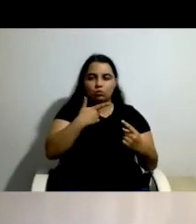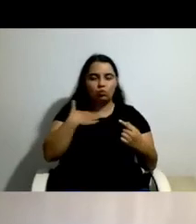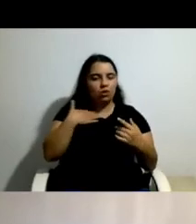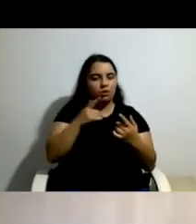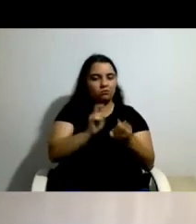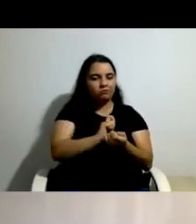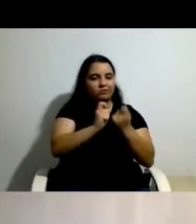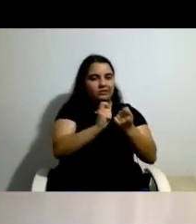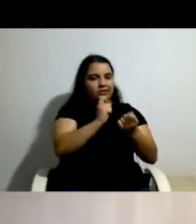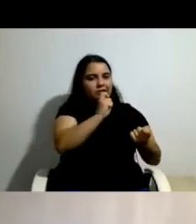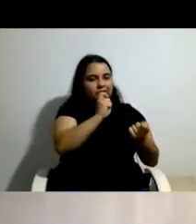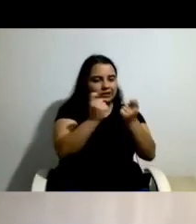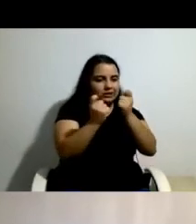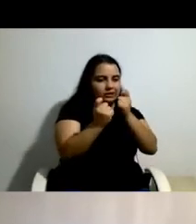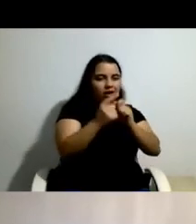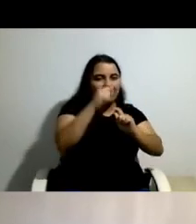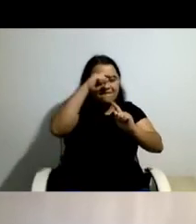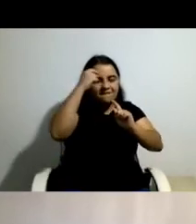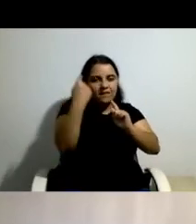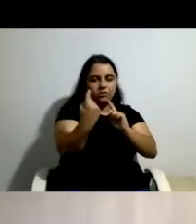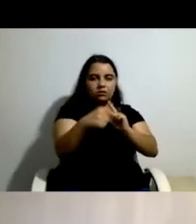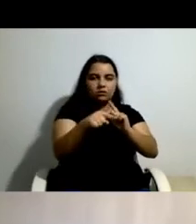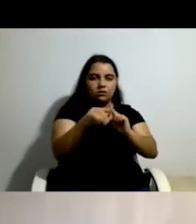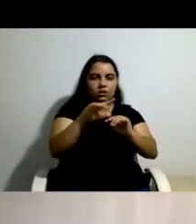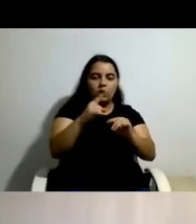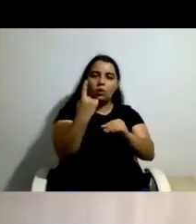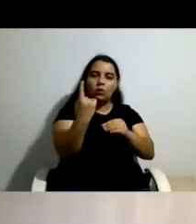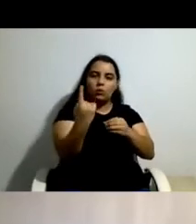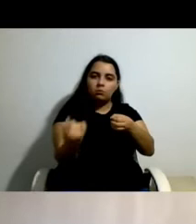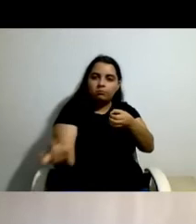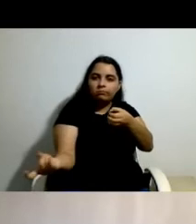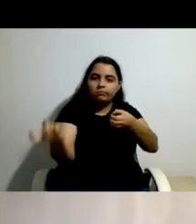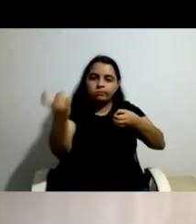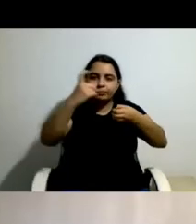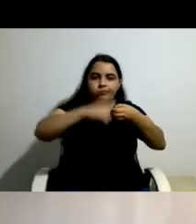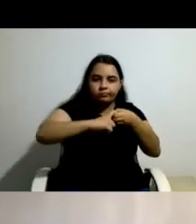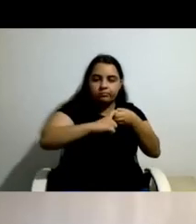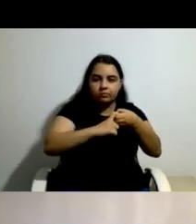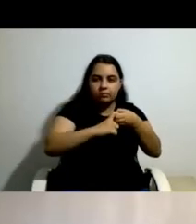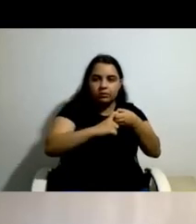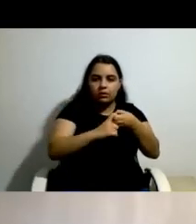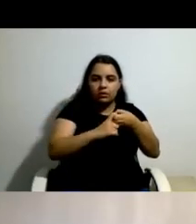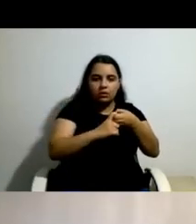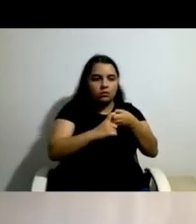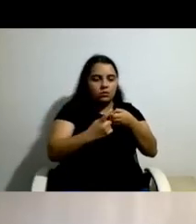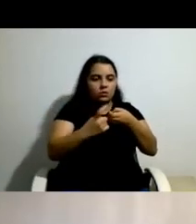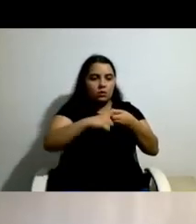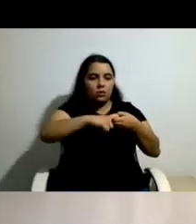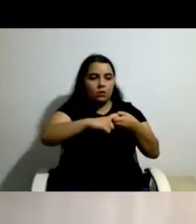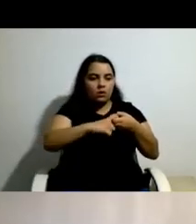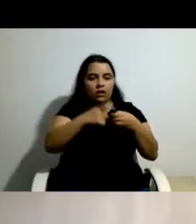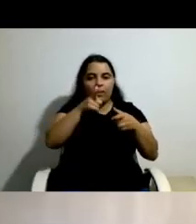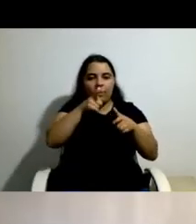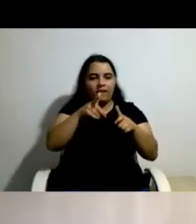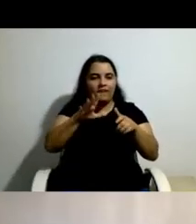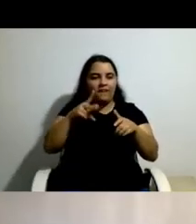a imensa dificuldade que houve de integração, de um elemento que ainda era estranho, às suas vidas pessoais e familiares, e aos ambientes